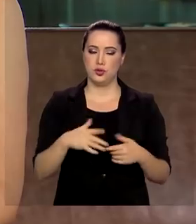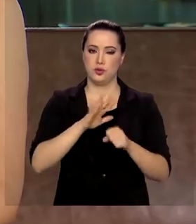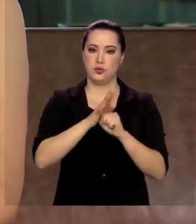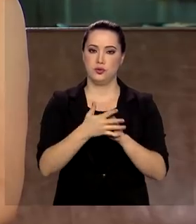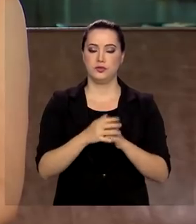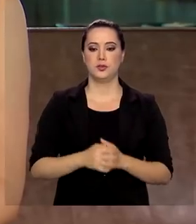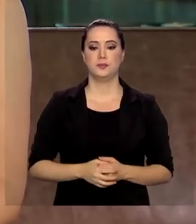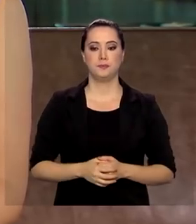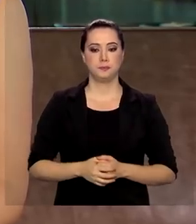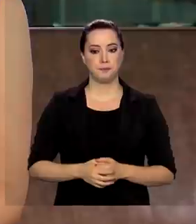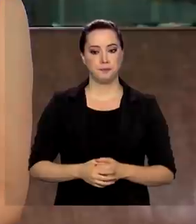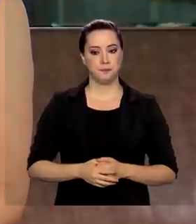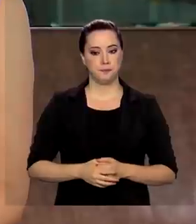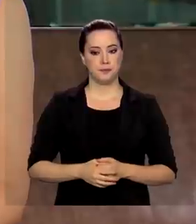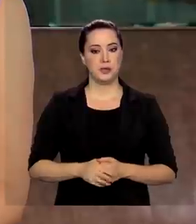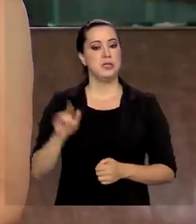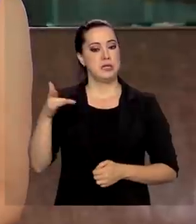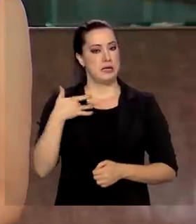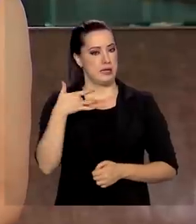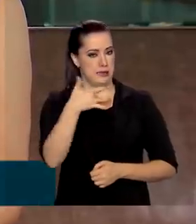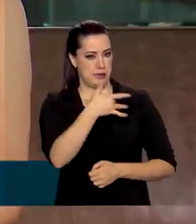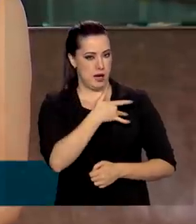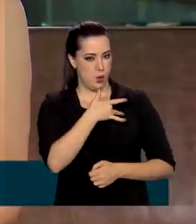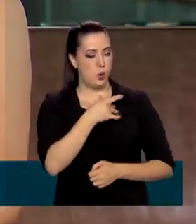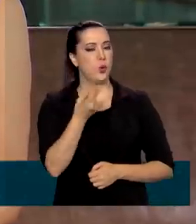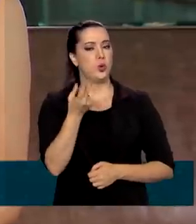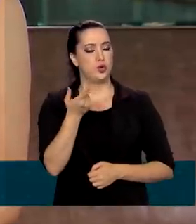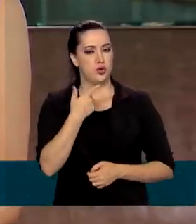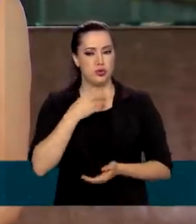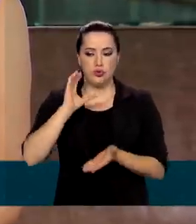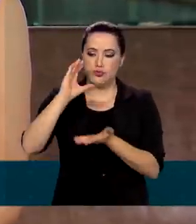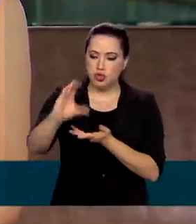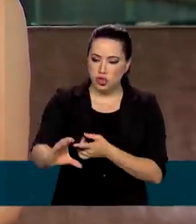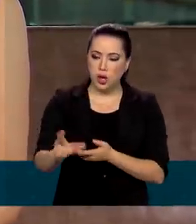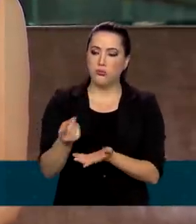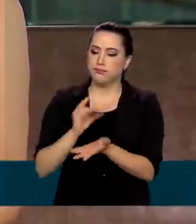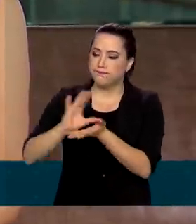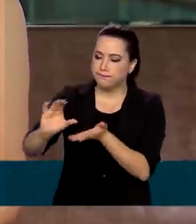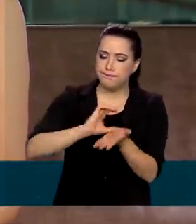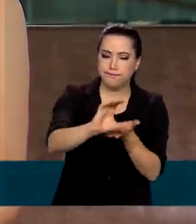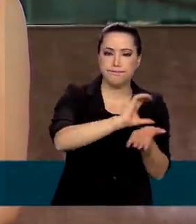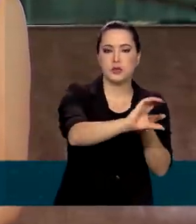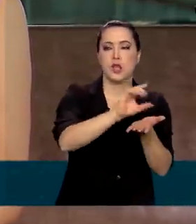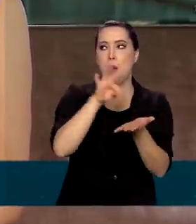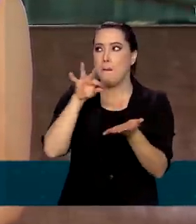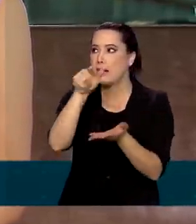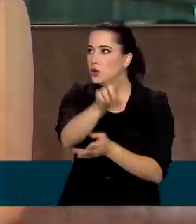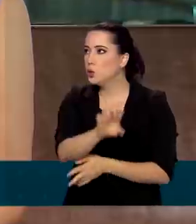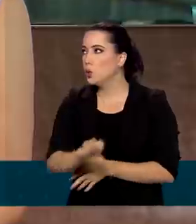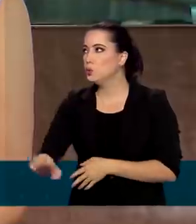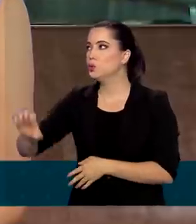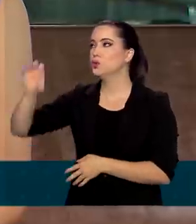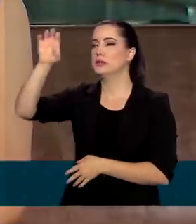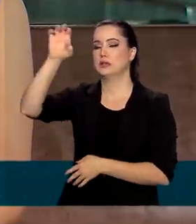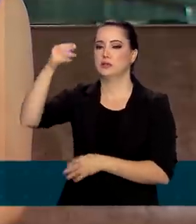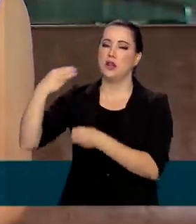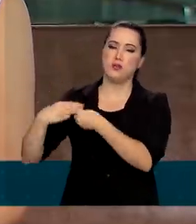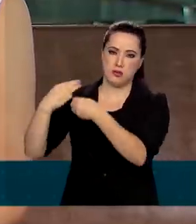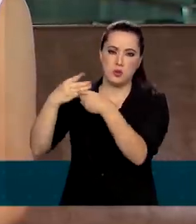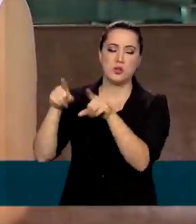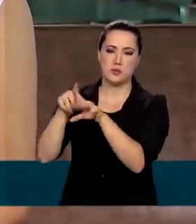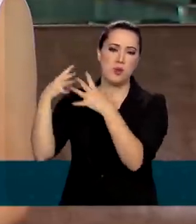Na saúde, não faltaram recursos e equipamentos para todos os estados e municípios no combate ao